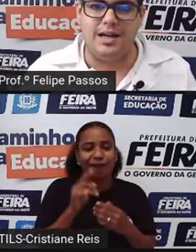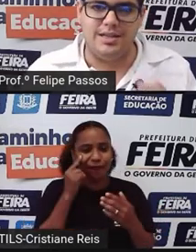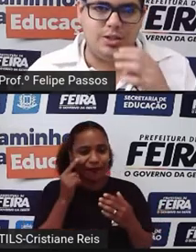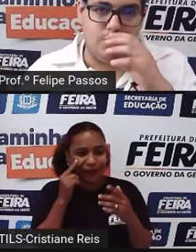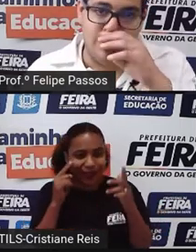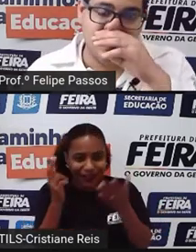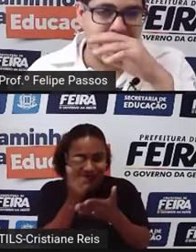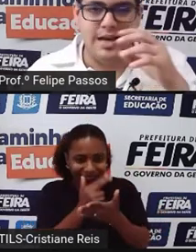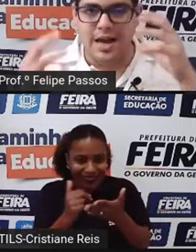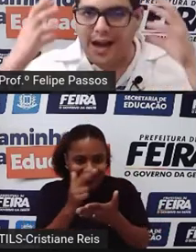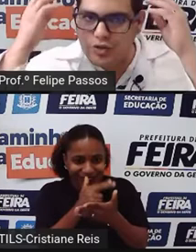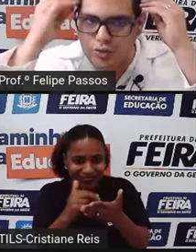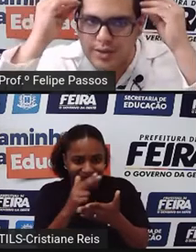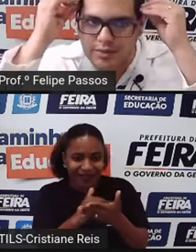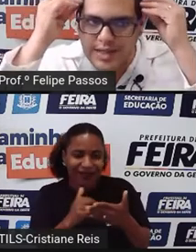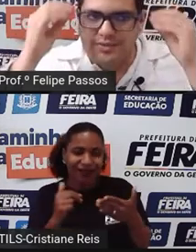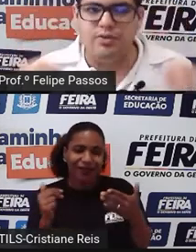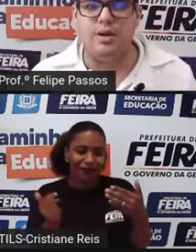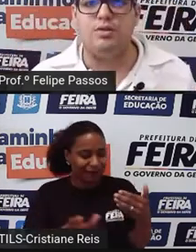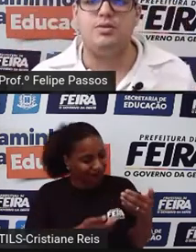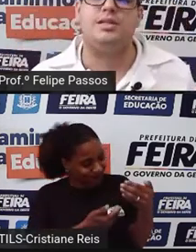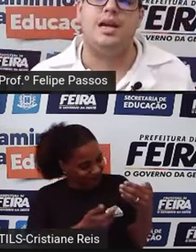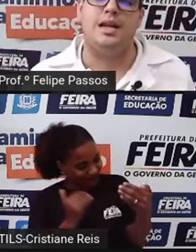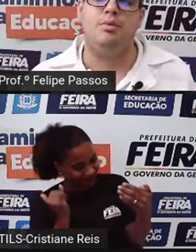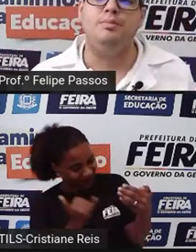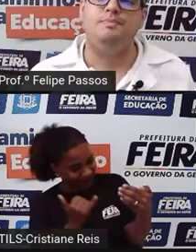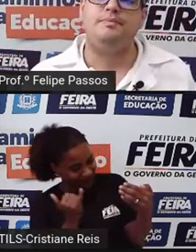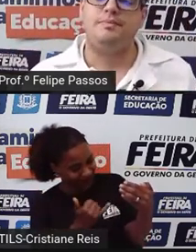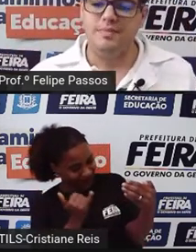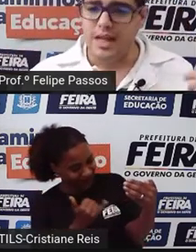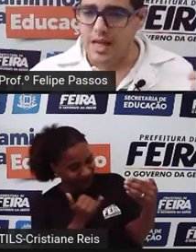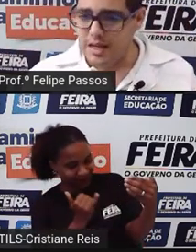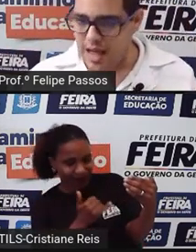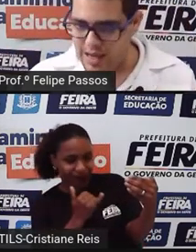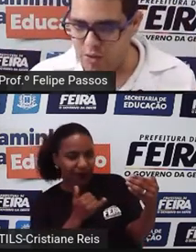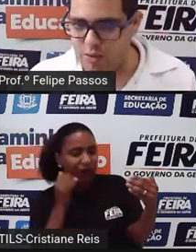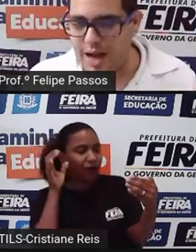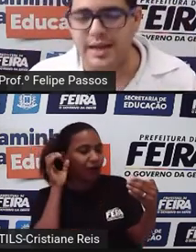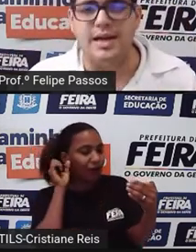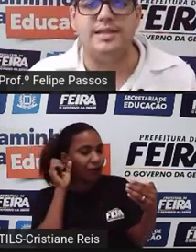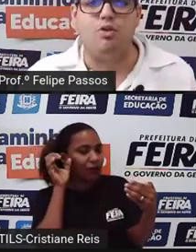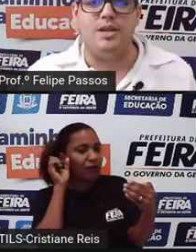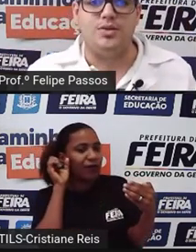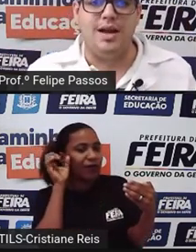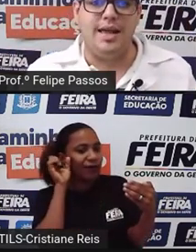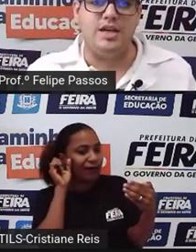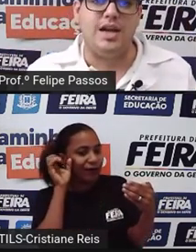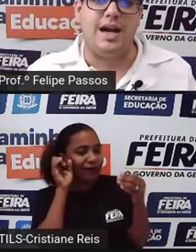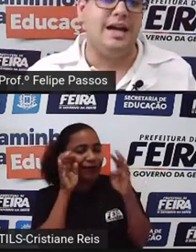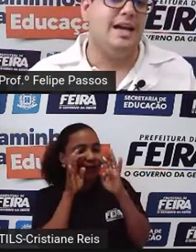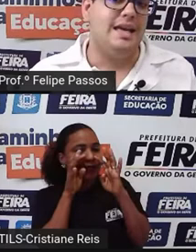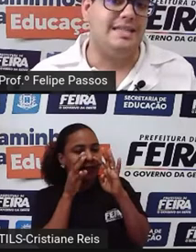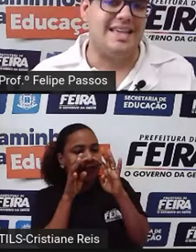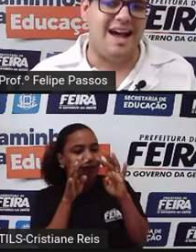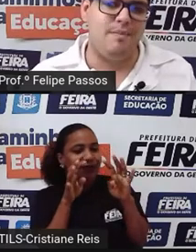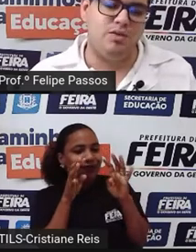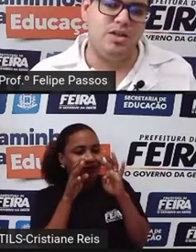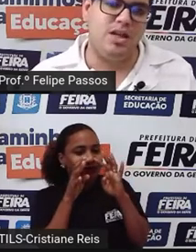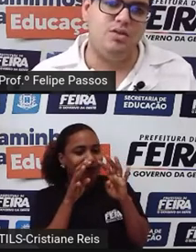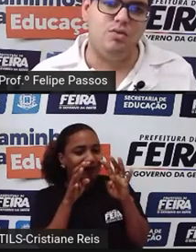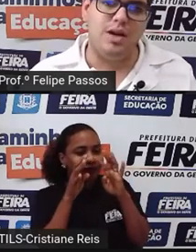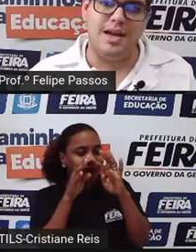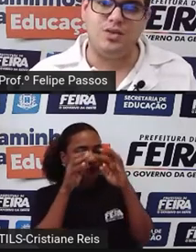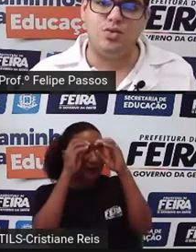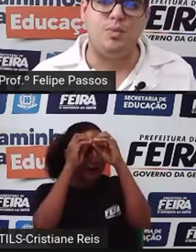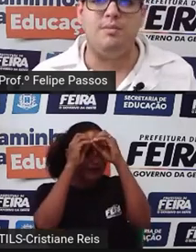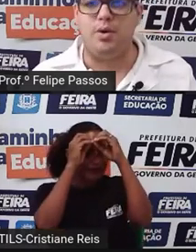aquelas histórias, ajuda no desenvolvimento do cérebro. Aí a criança começou a ler já, esse hábito